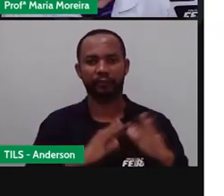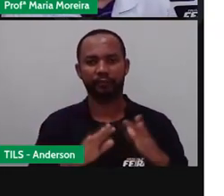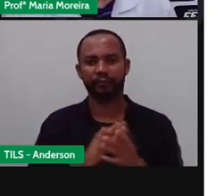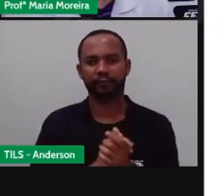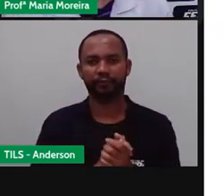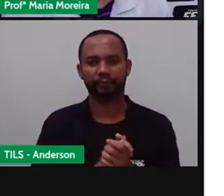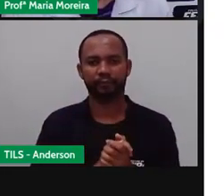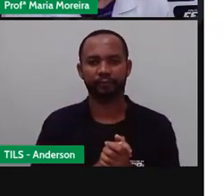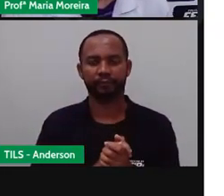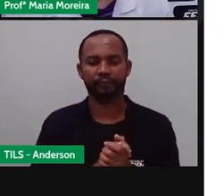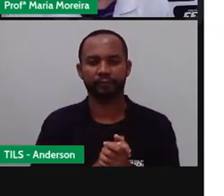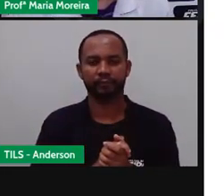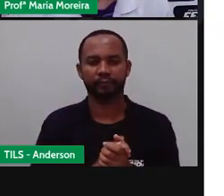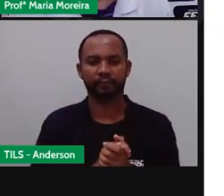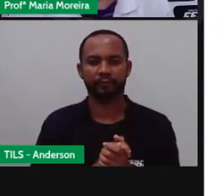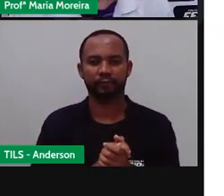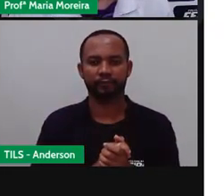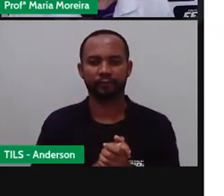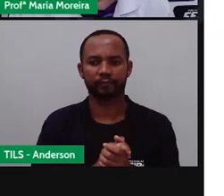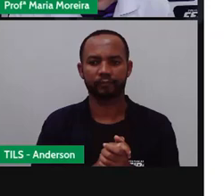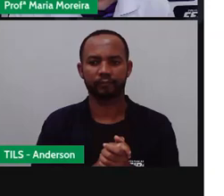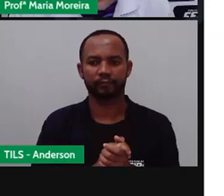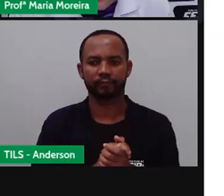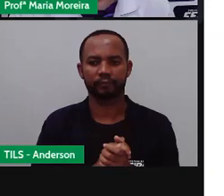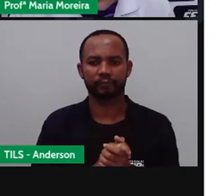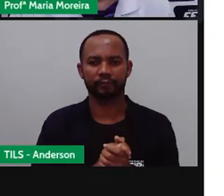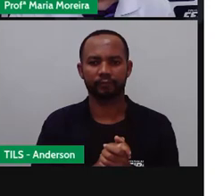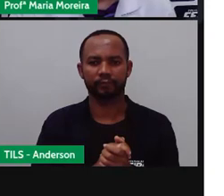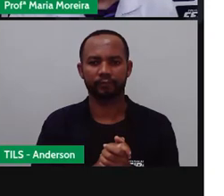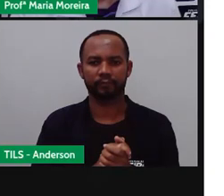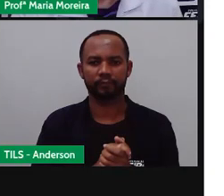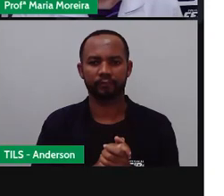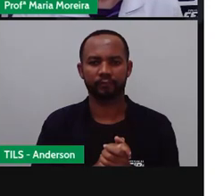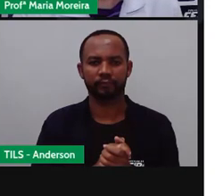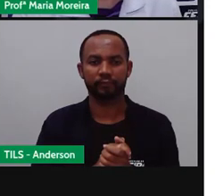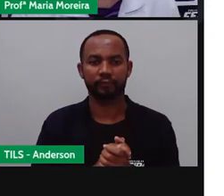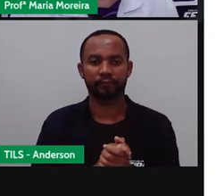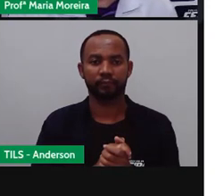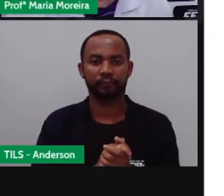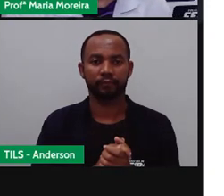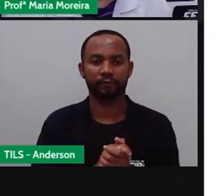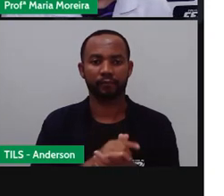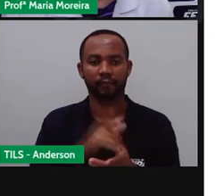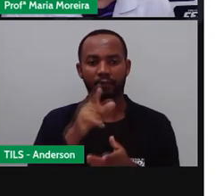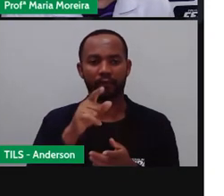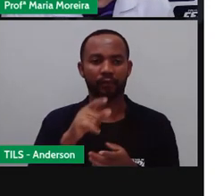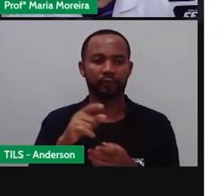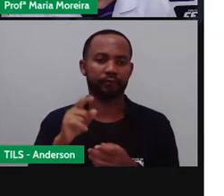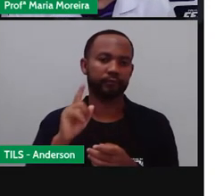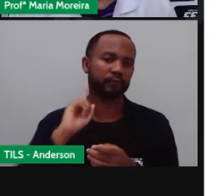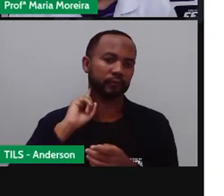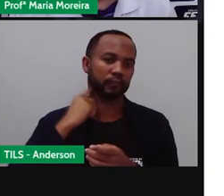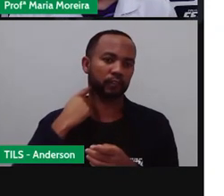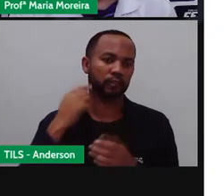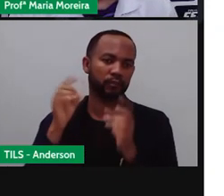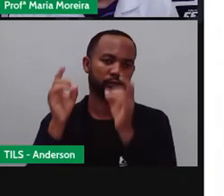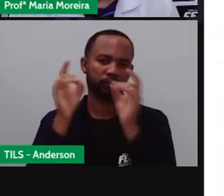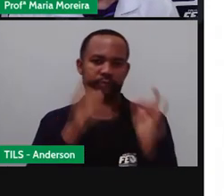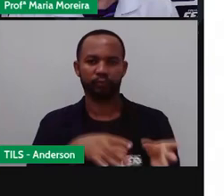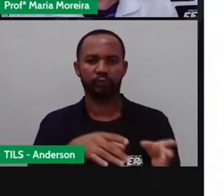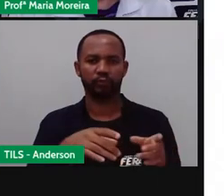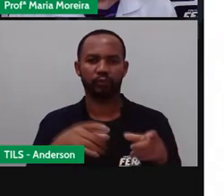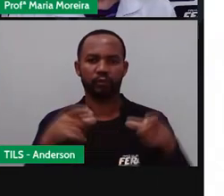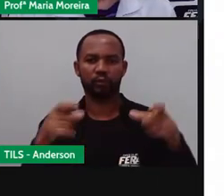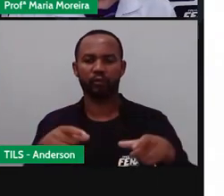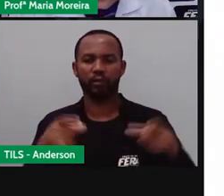E Afastar desses invertebrados aí Bom, o descarte Eficiente do resíduo